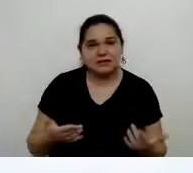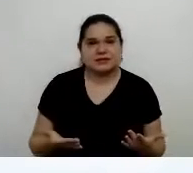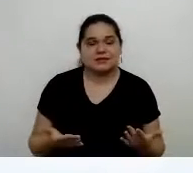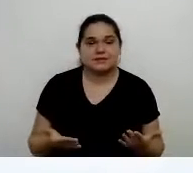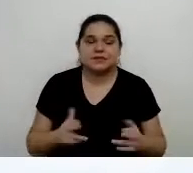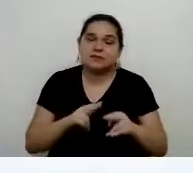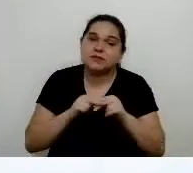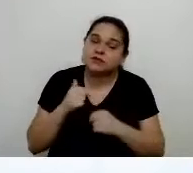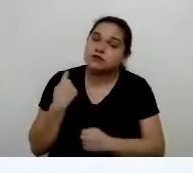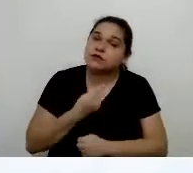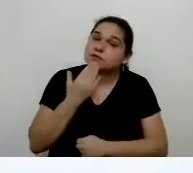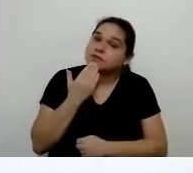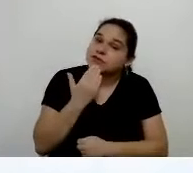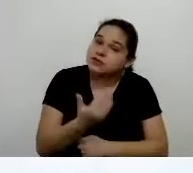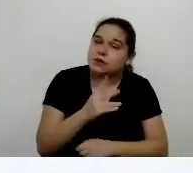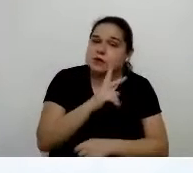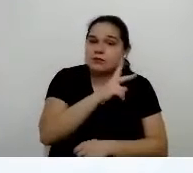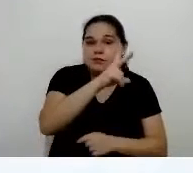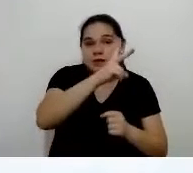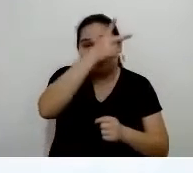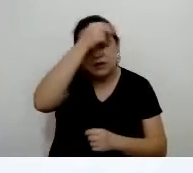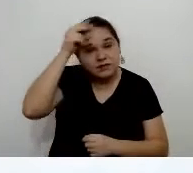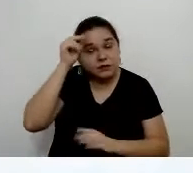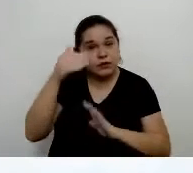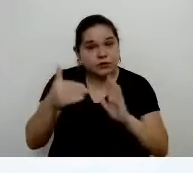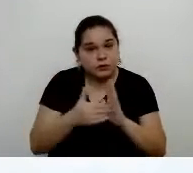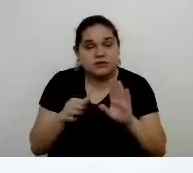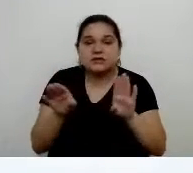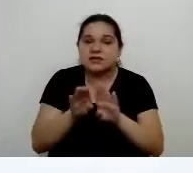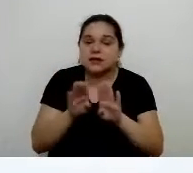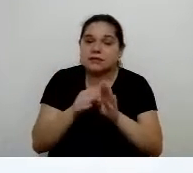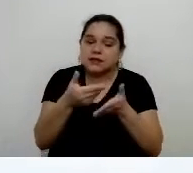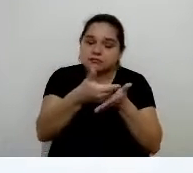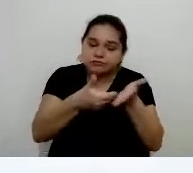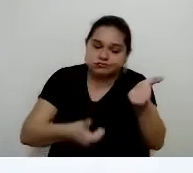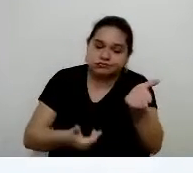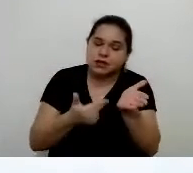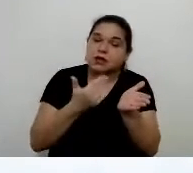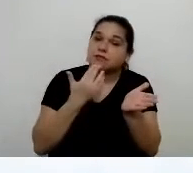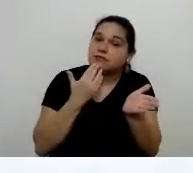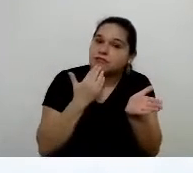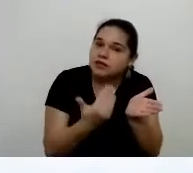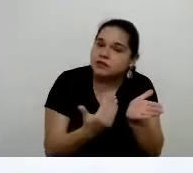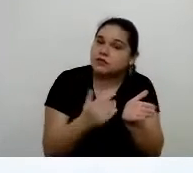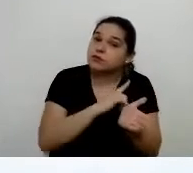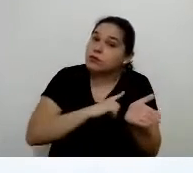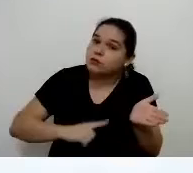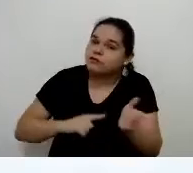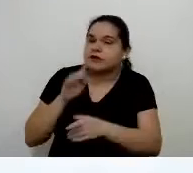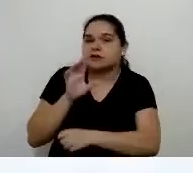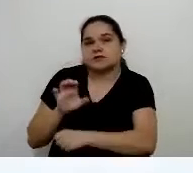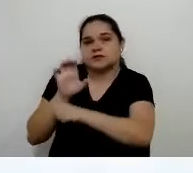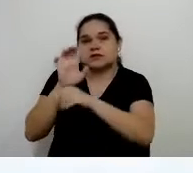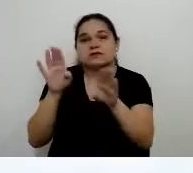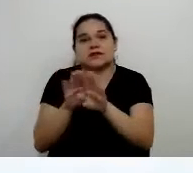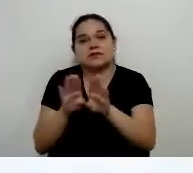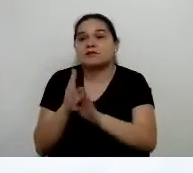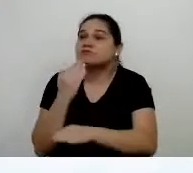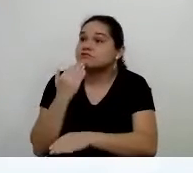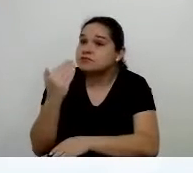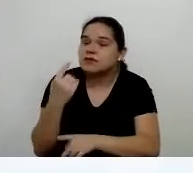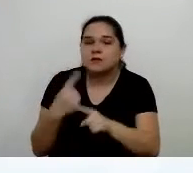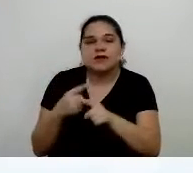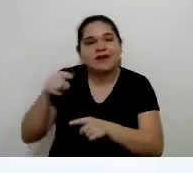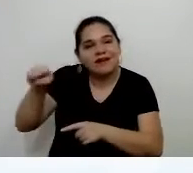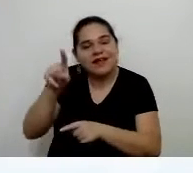pedido às prefeituras e aí também enviamos uma documentação, um pedido ao governo do estado, para que o governo do estado, que tem o plano